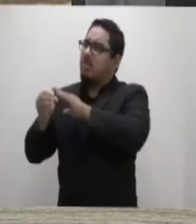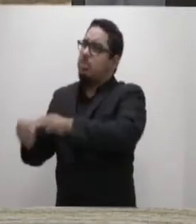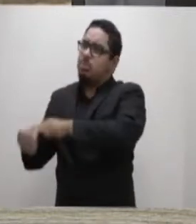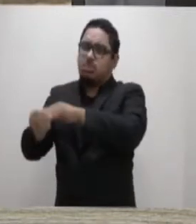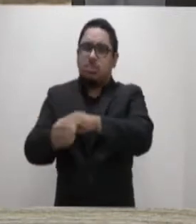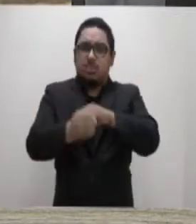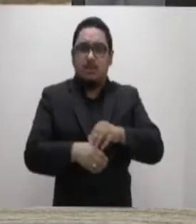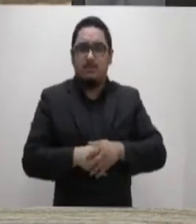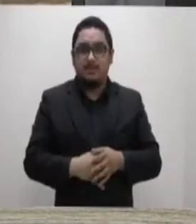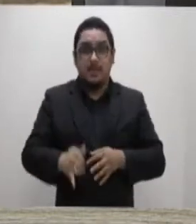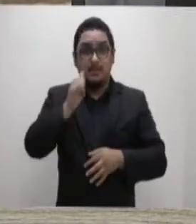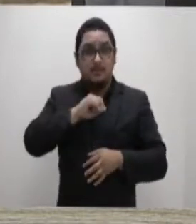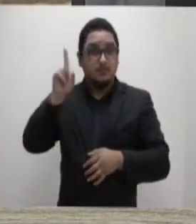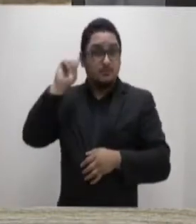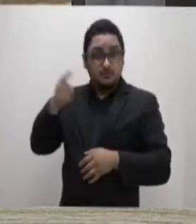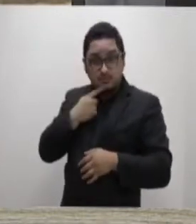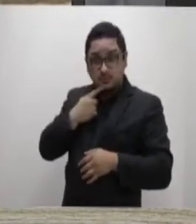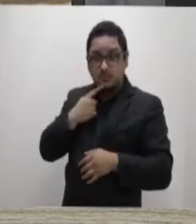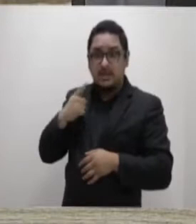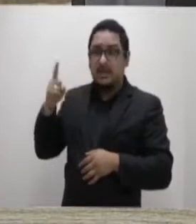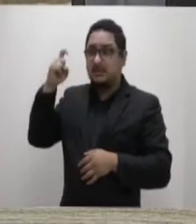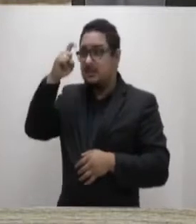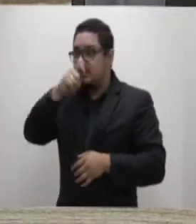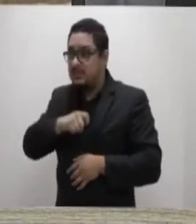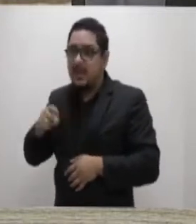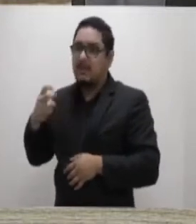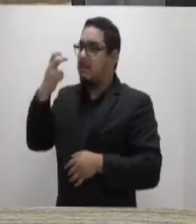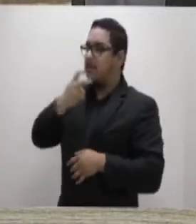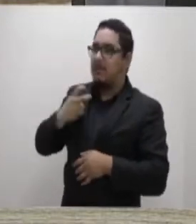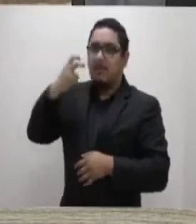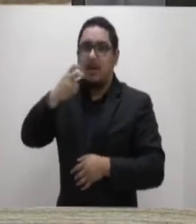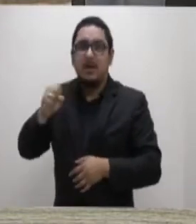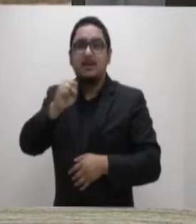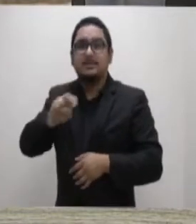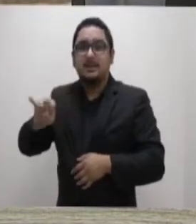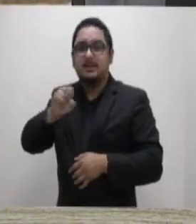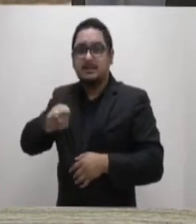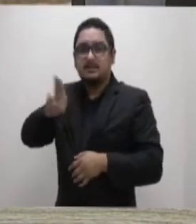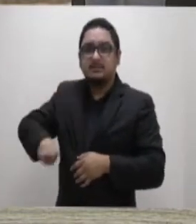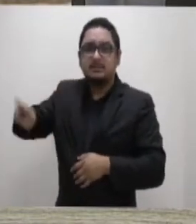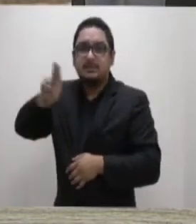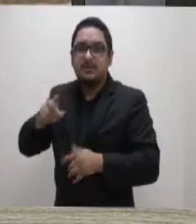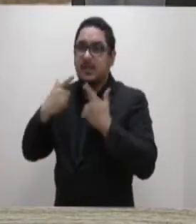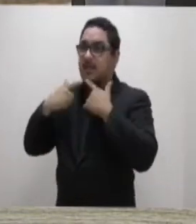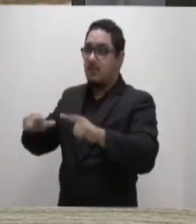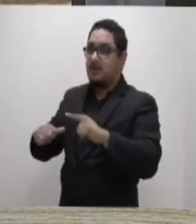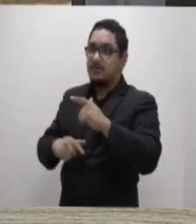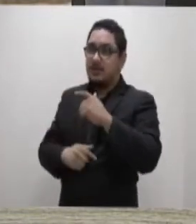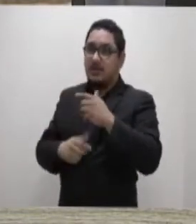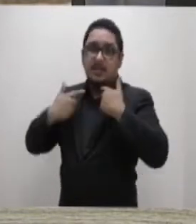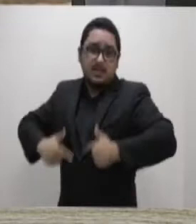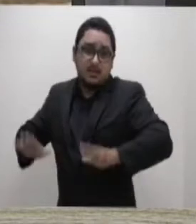Os surdos teriam dificuldades em fazer a leitura labial se feito o uso da denominada linguagem neutra. Os